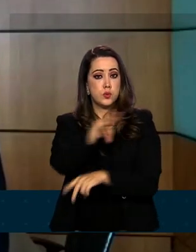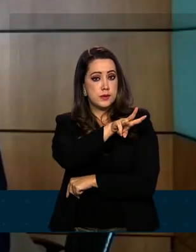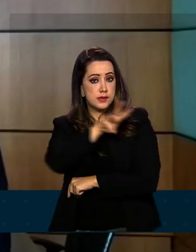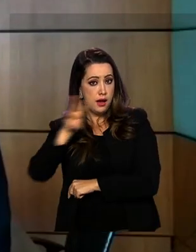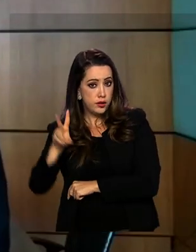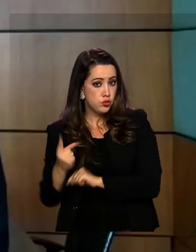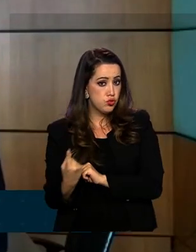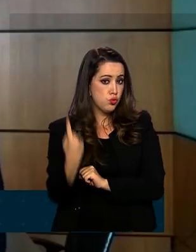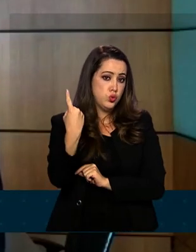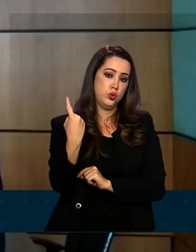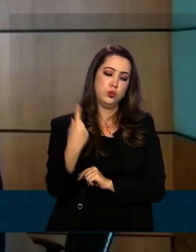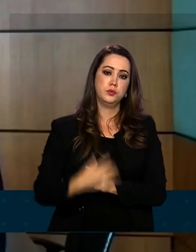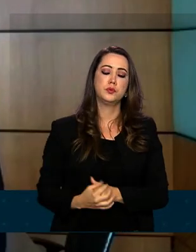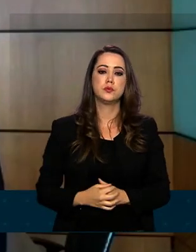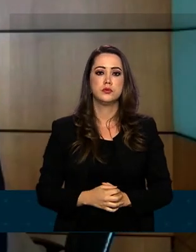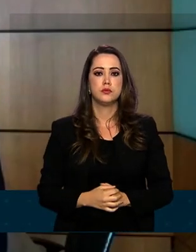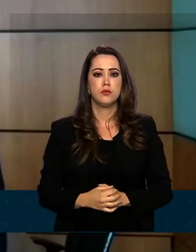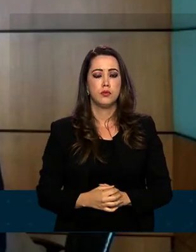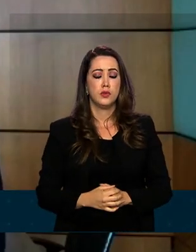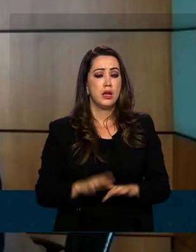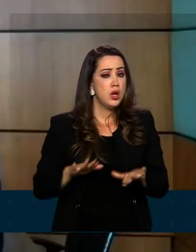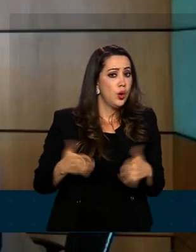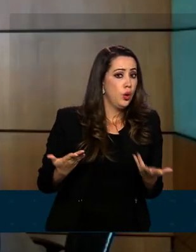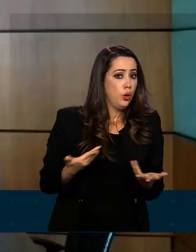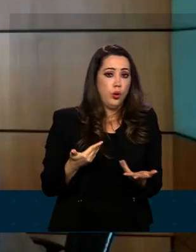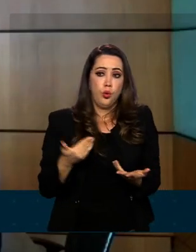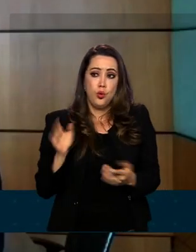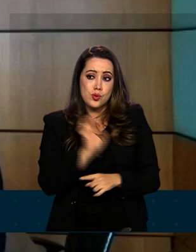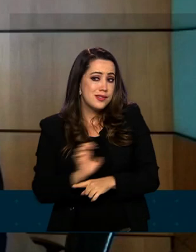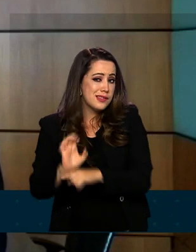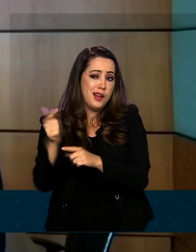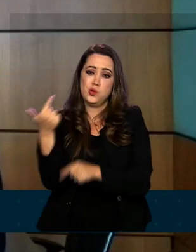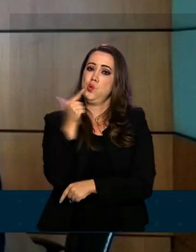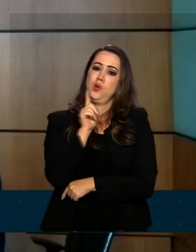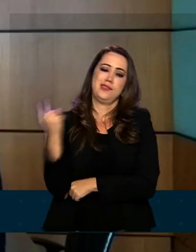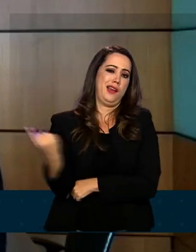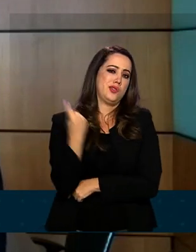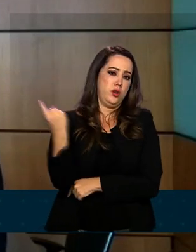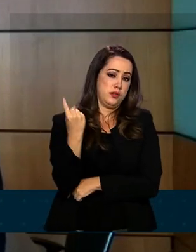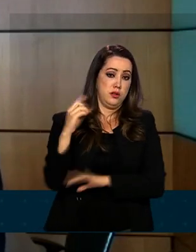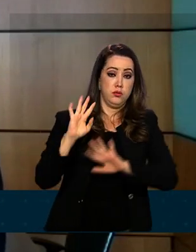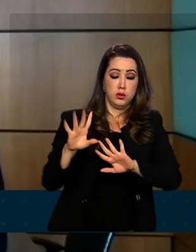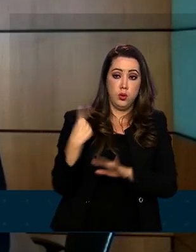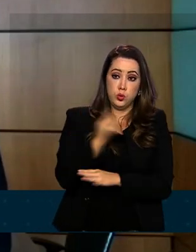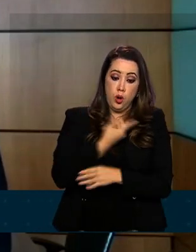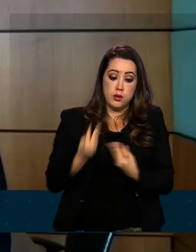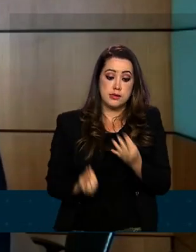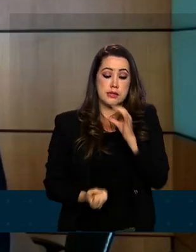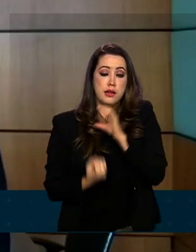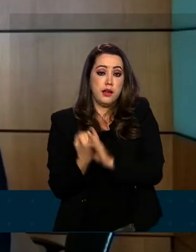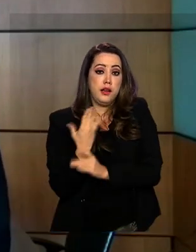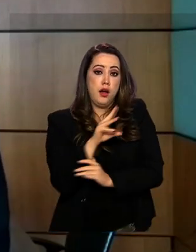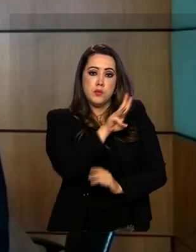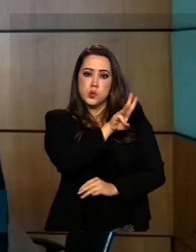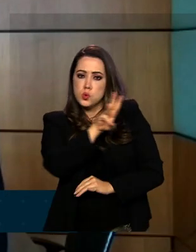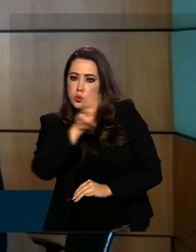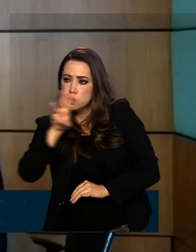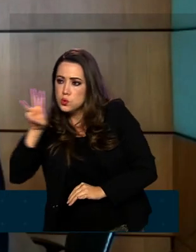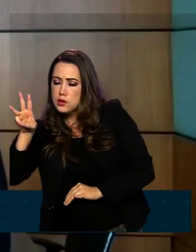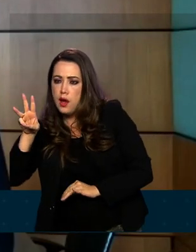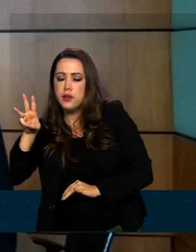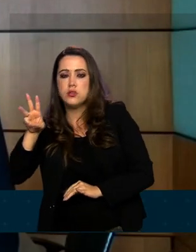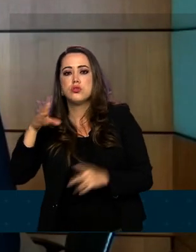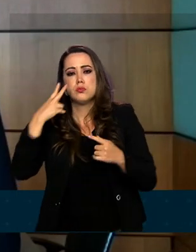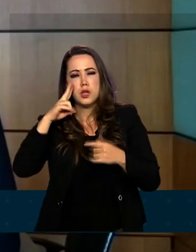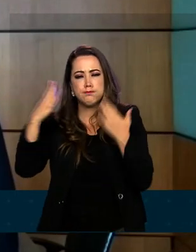esse trabalho analisando um a um, nós estamos implantando uma análise dinamizada, que